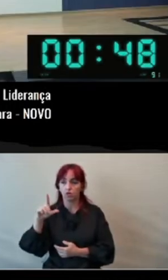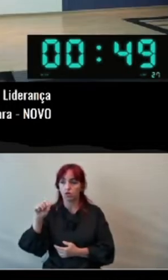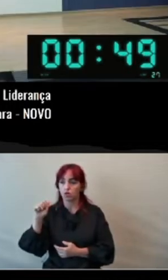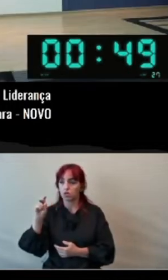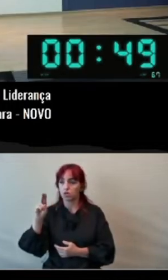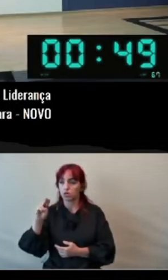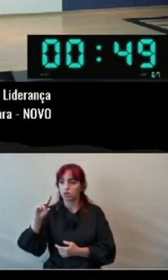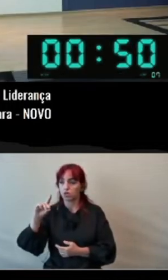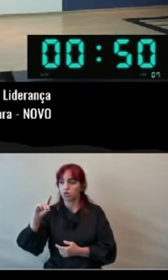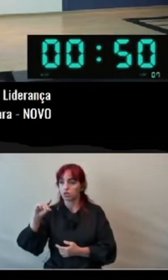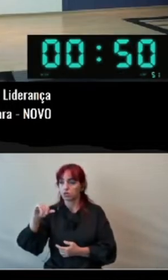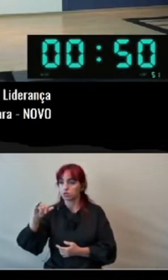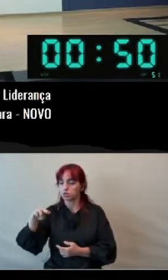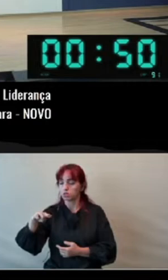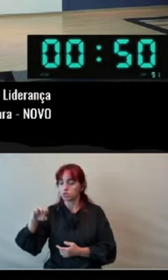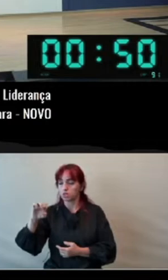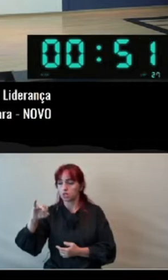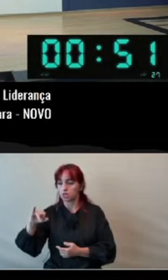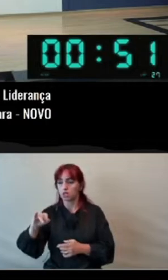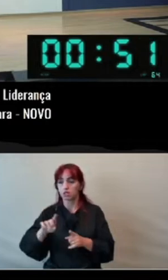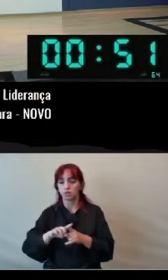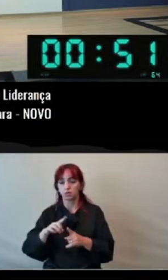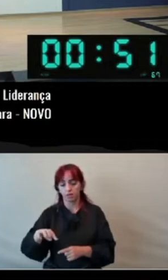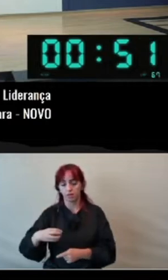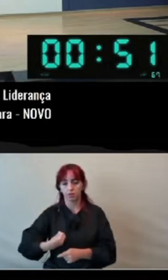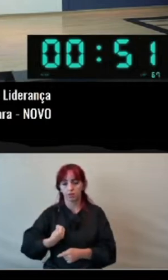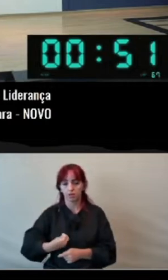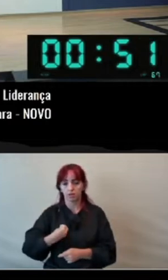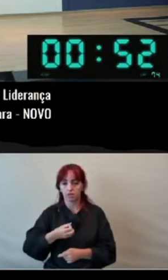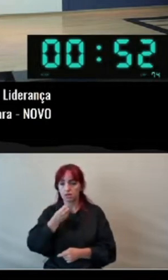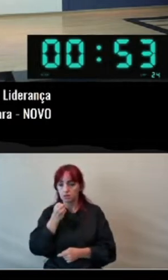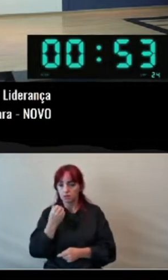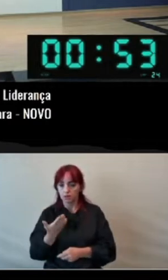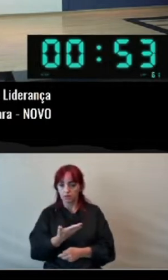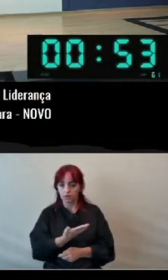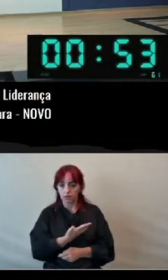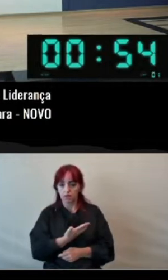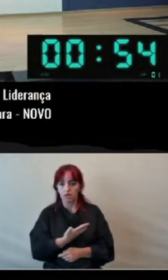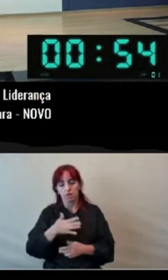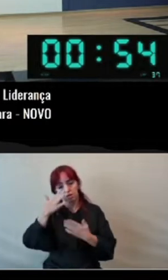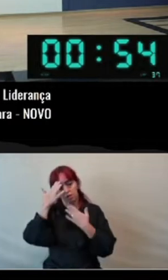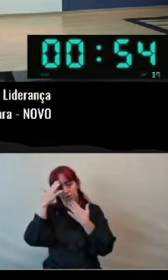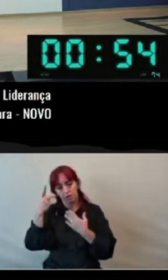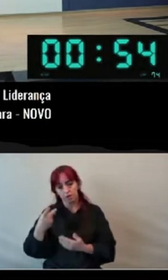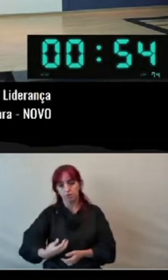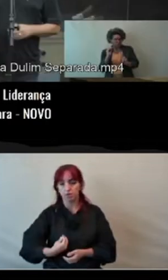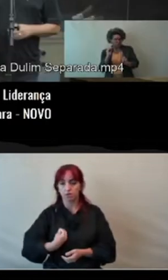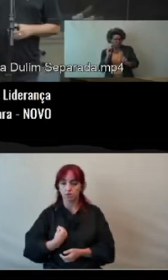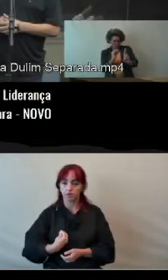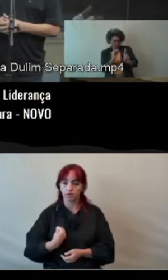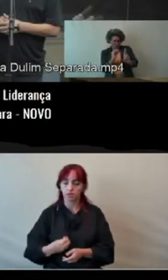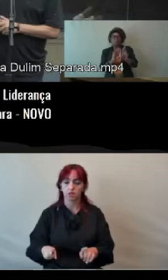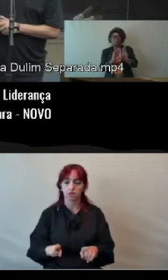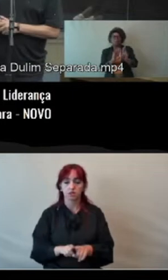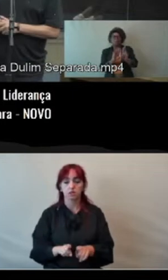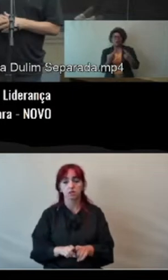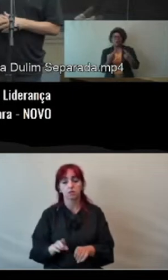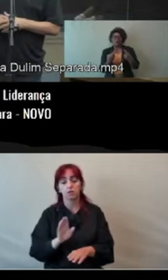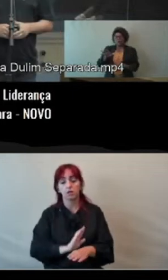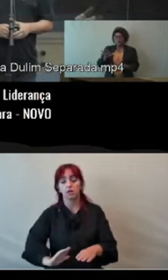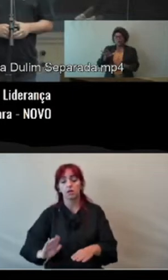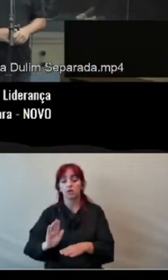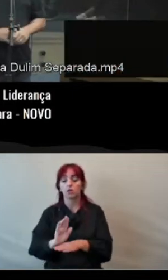presencialmente também. Bem-vindo ao vereador e obrigado pela sua presença. E o bairro Buritis